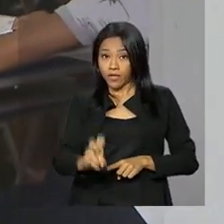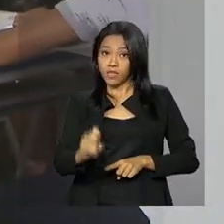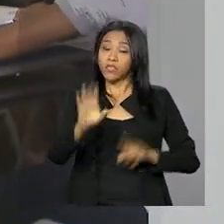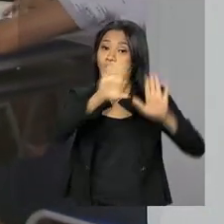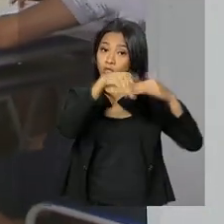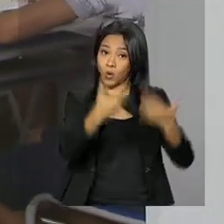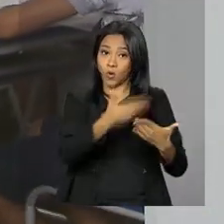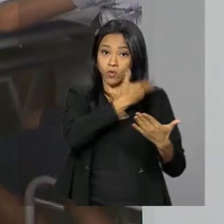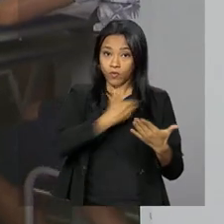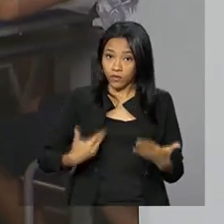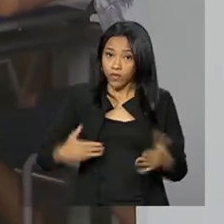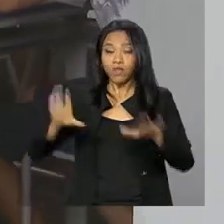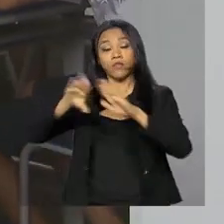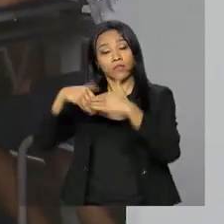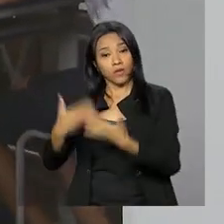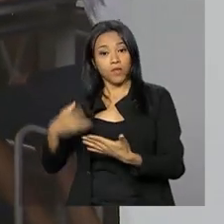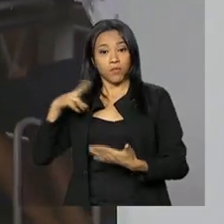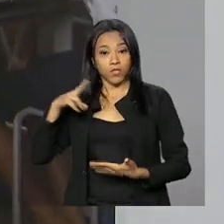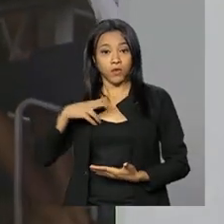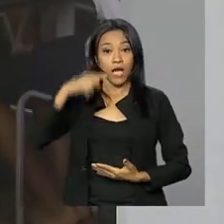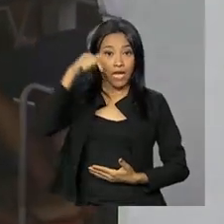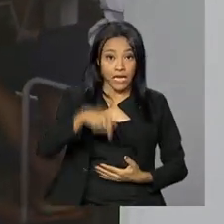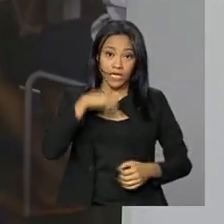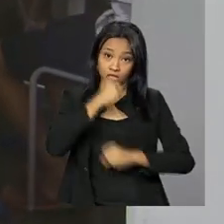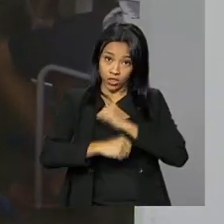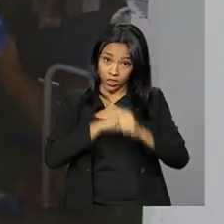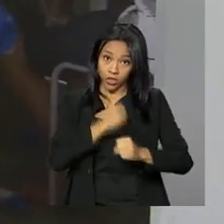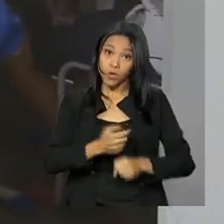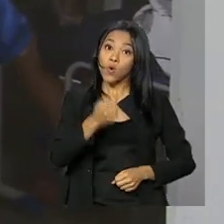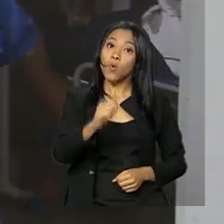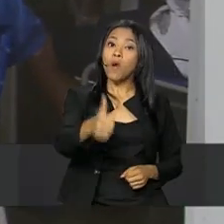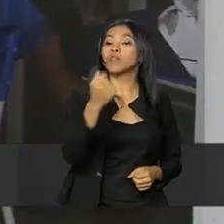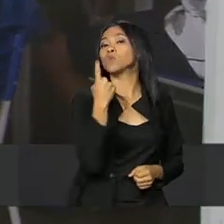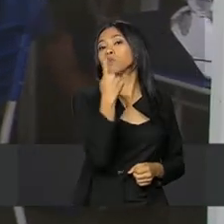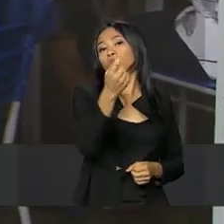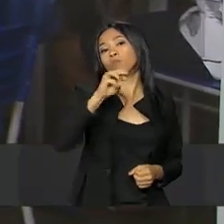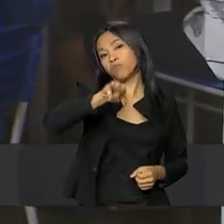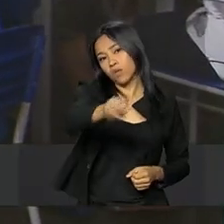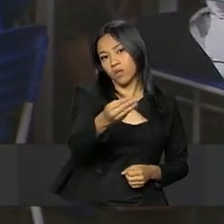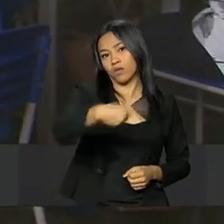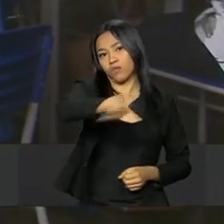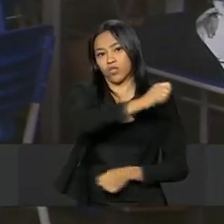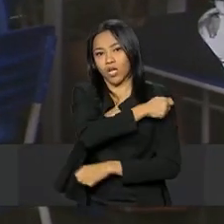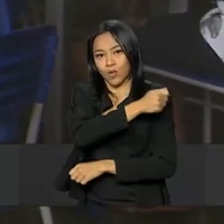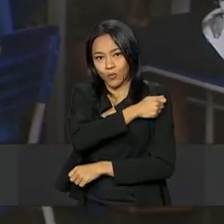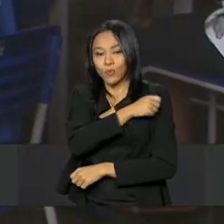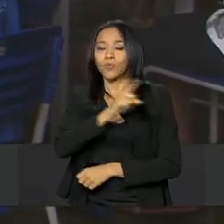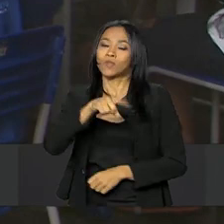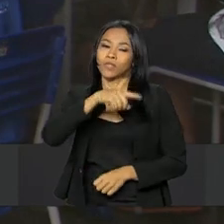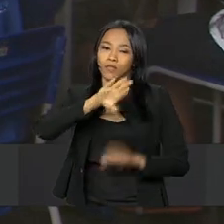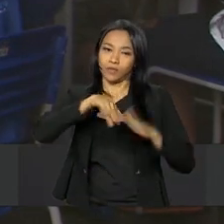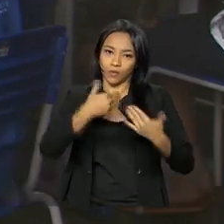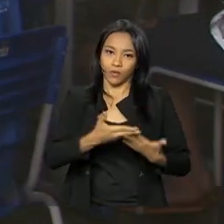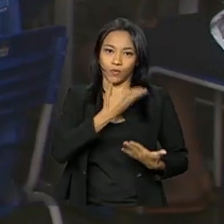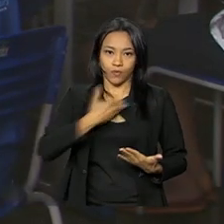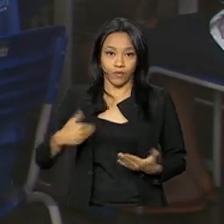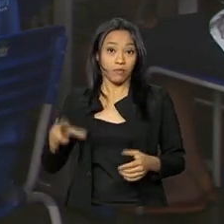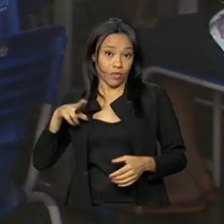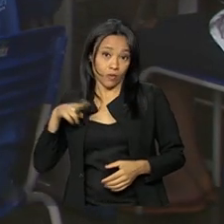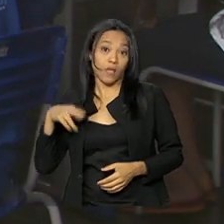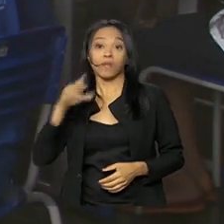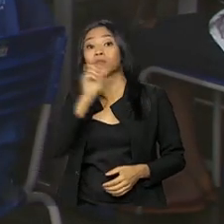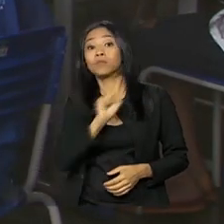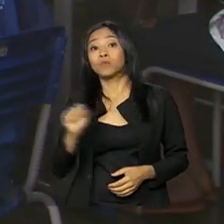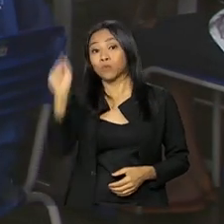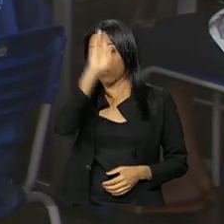públicas e particulares. Este ano, quase um milhão de alunos da rede pública e privadas de ensino de todo o país fizeram a